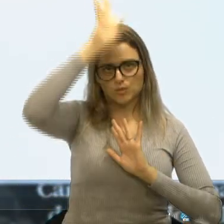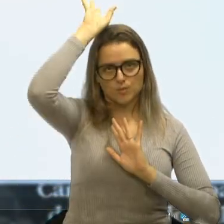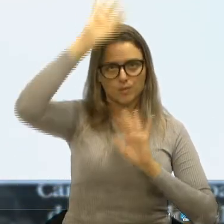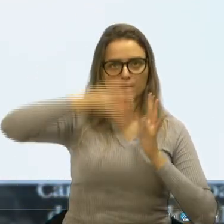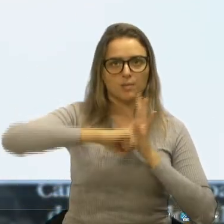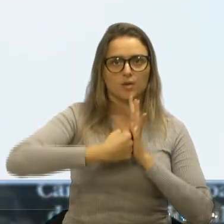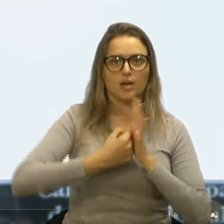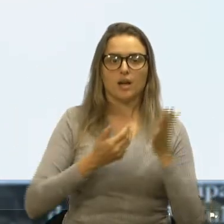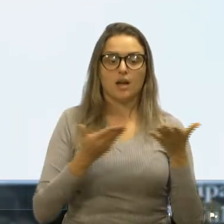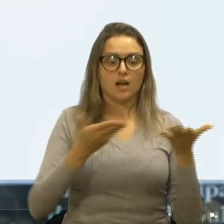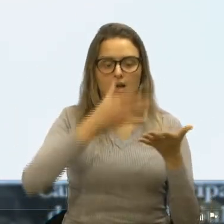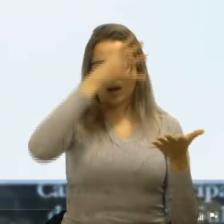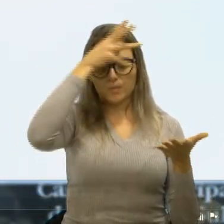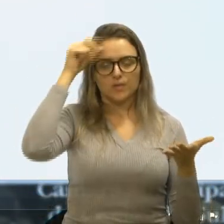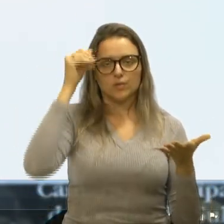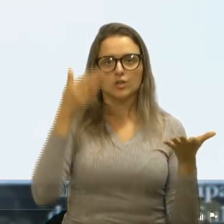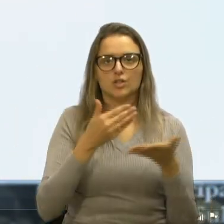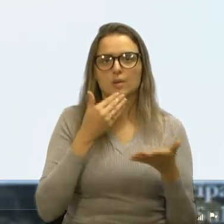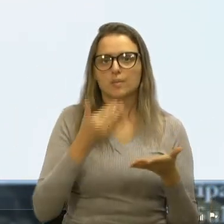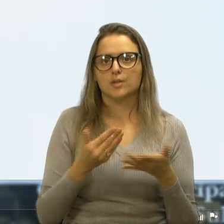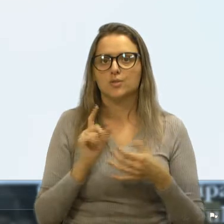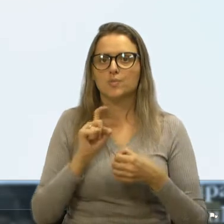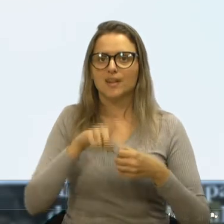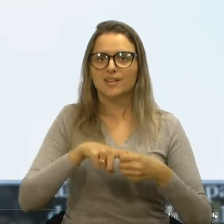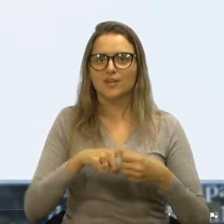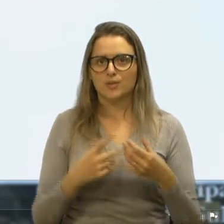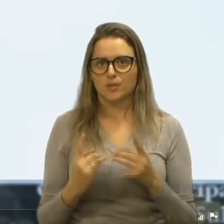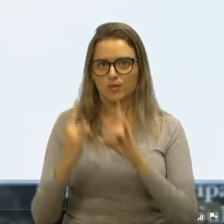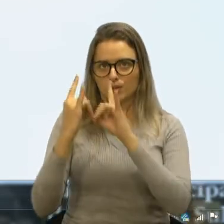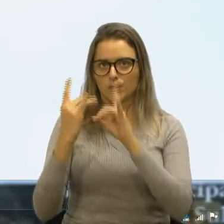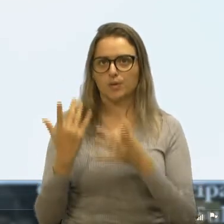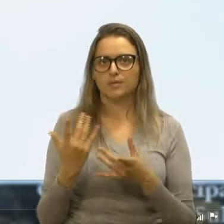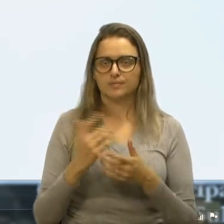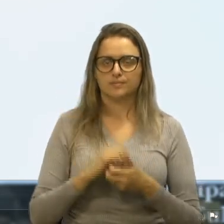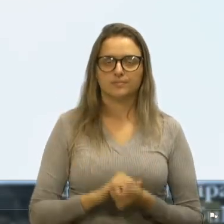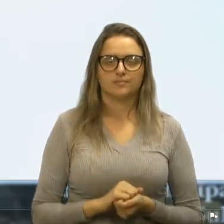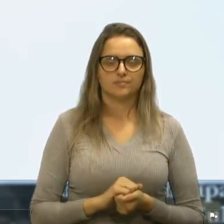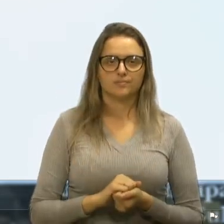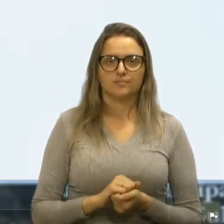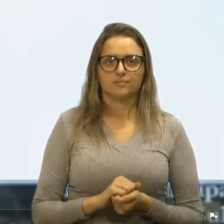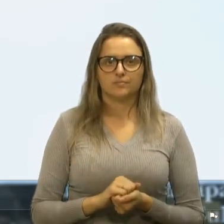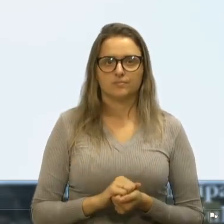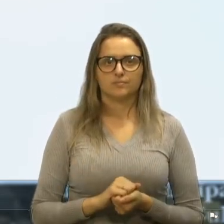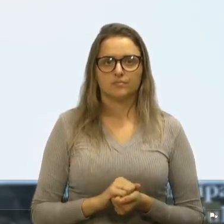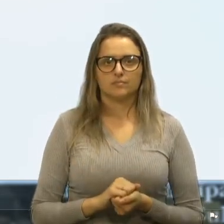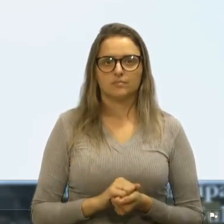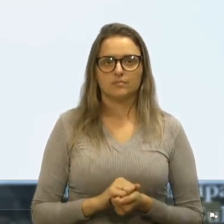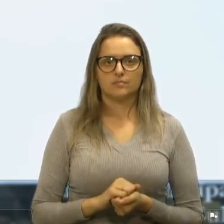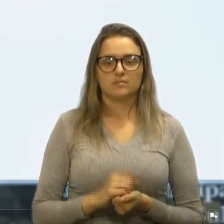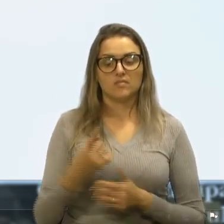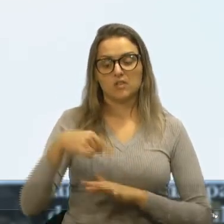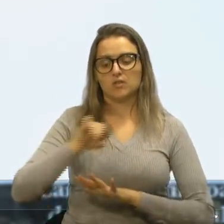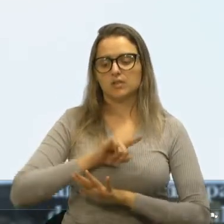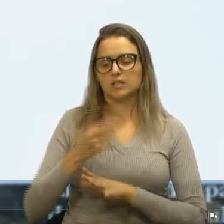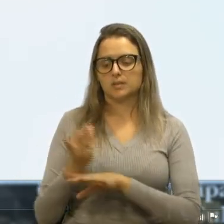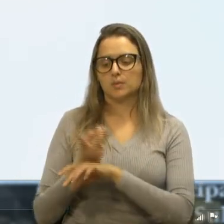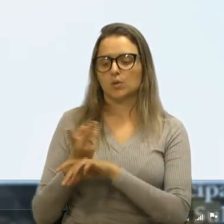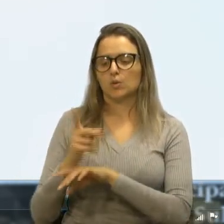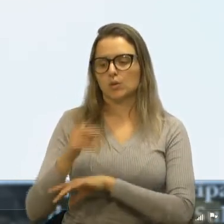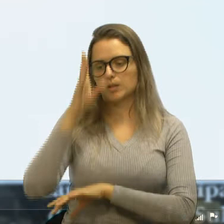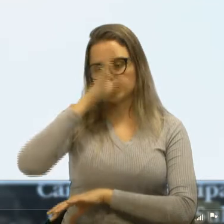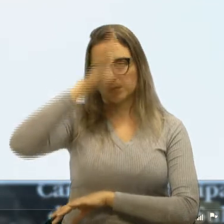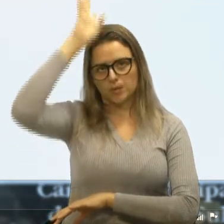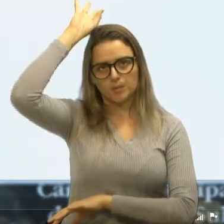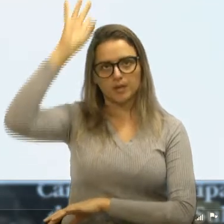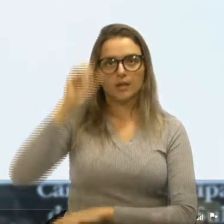já pediu aquele espaço. Já naquela resposta ali, vocês se virem lá com o bombeiro. Bom, quem mandou o bombeiro lá